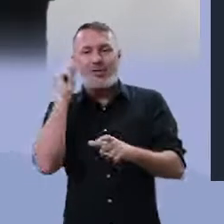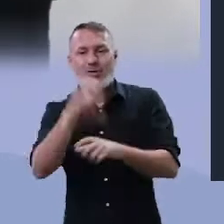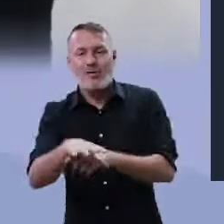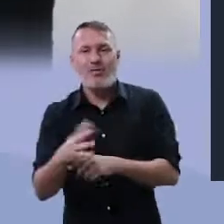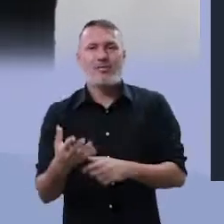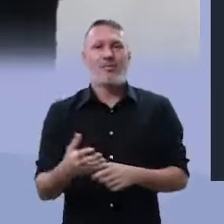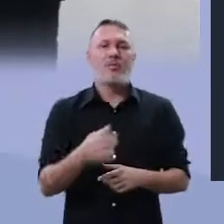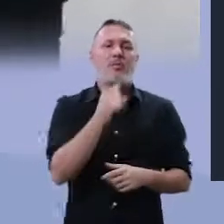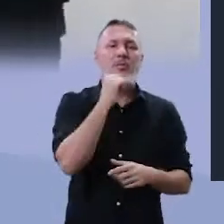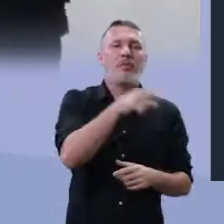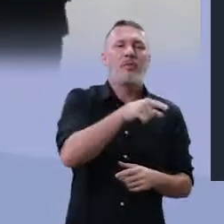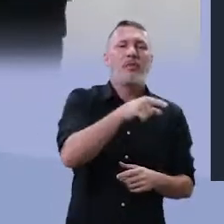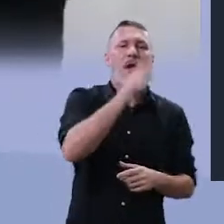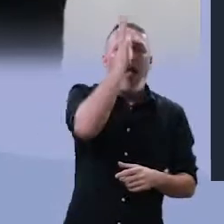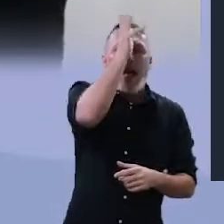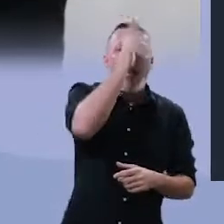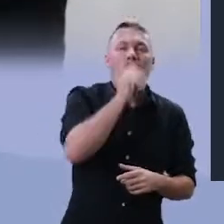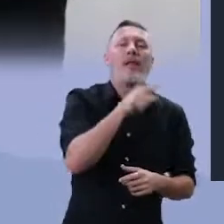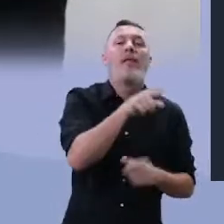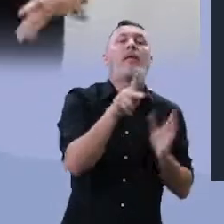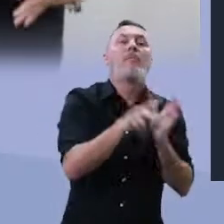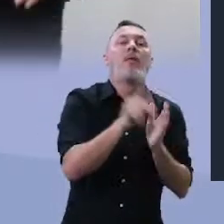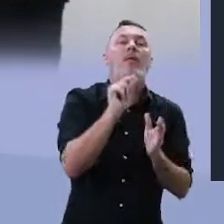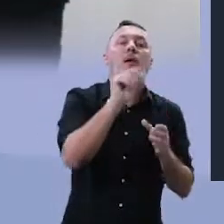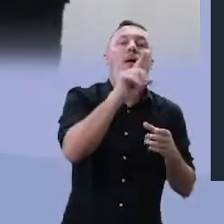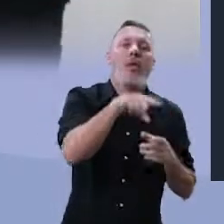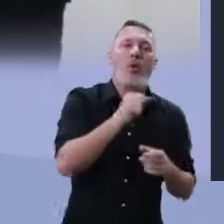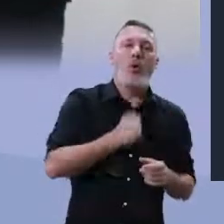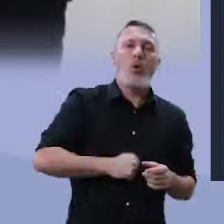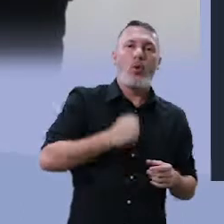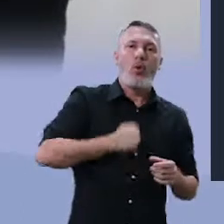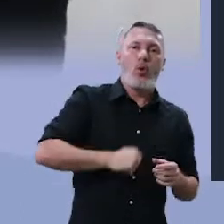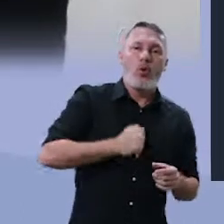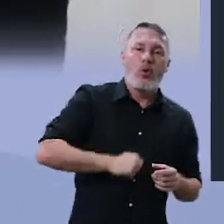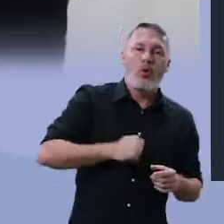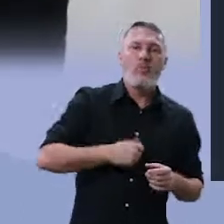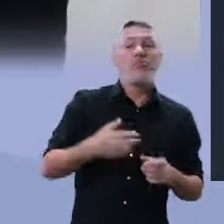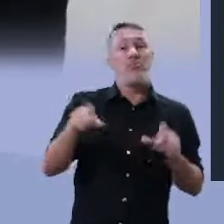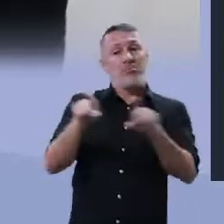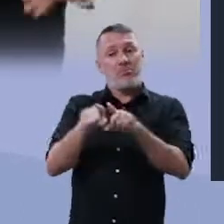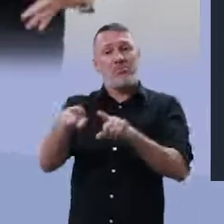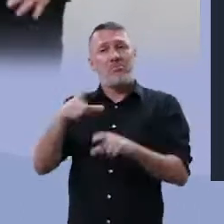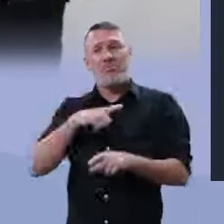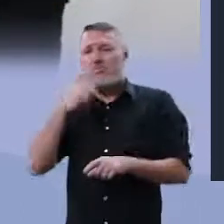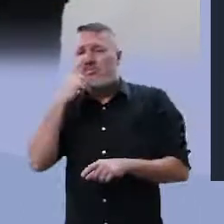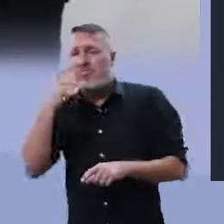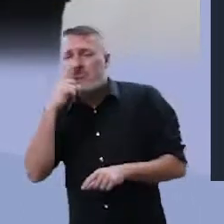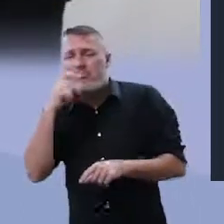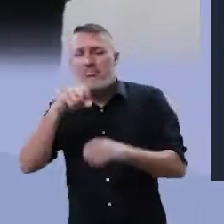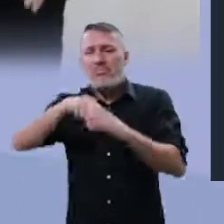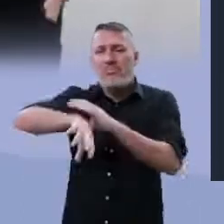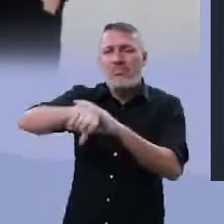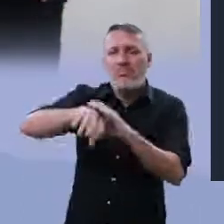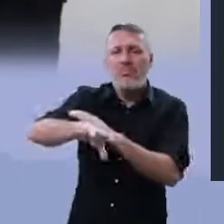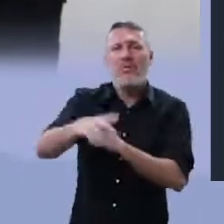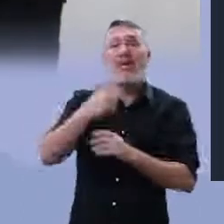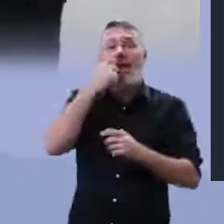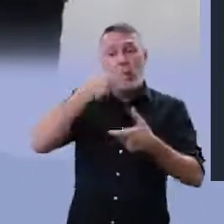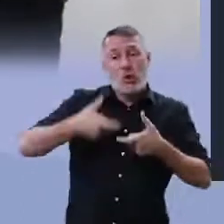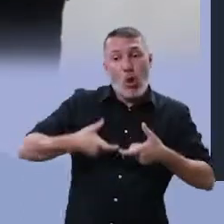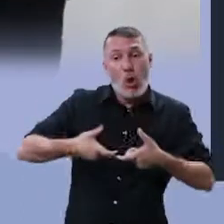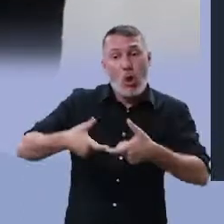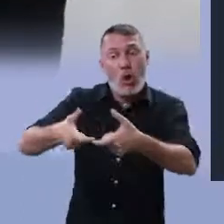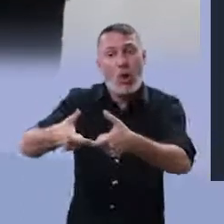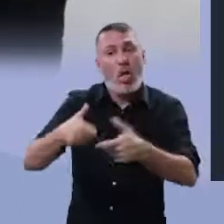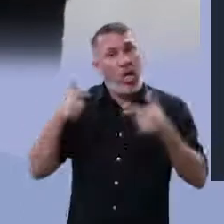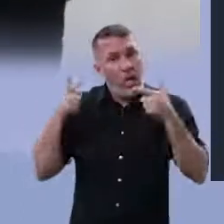Na galinha é o local para saída do cocô. Cloaca também é o local para depósito de fezes, para saída de fezes. É